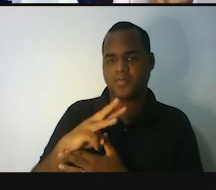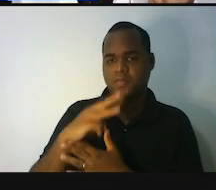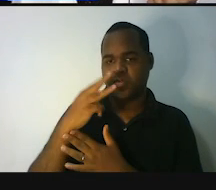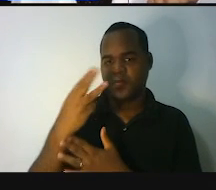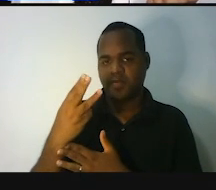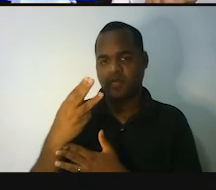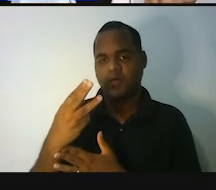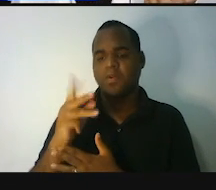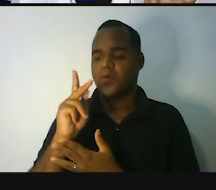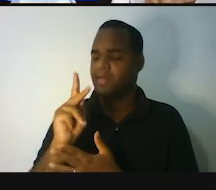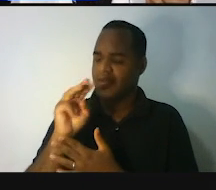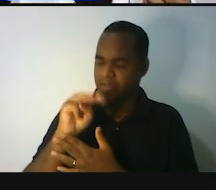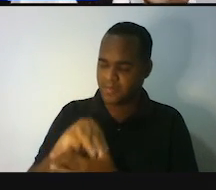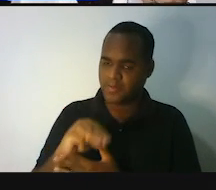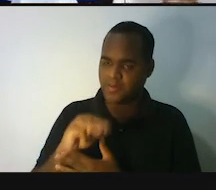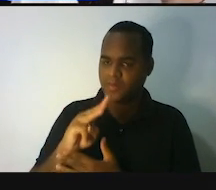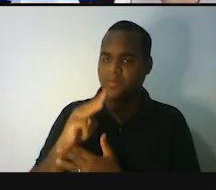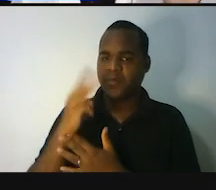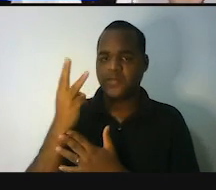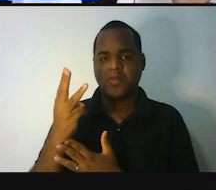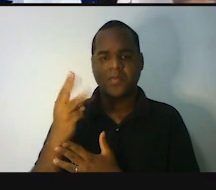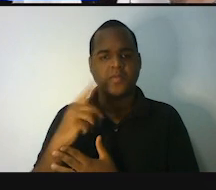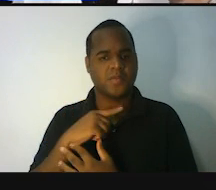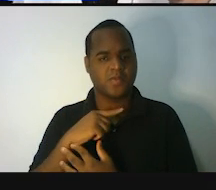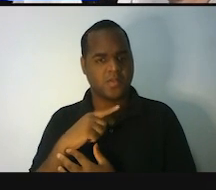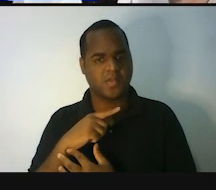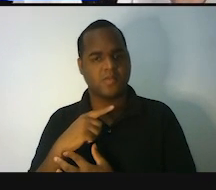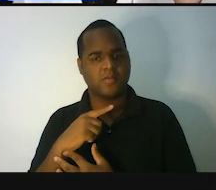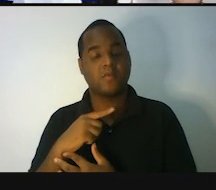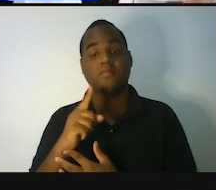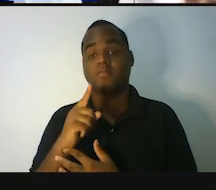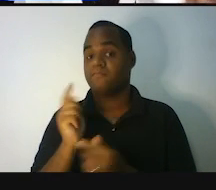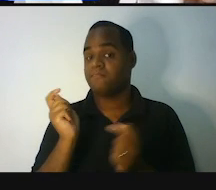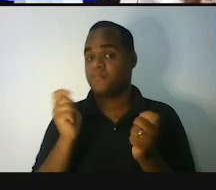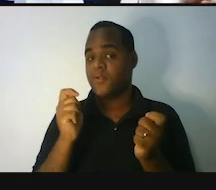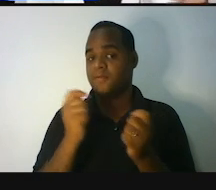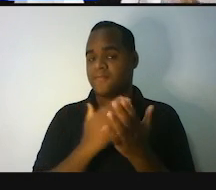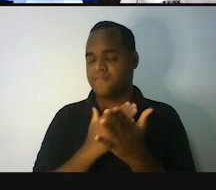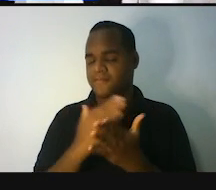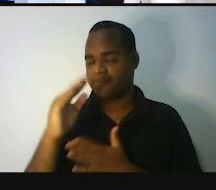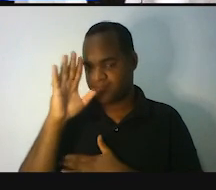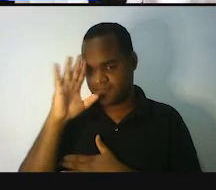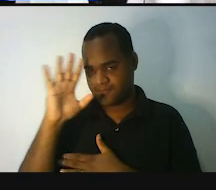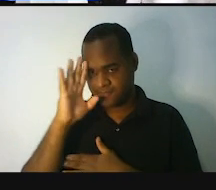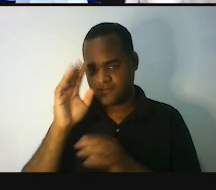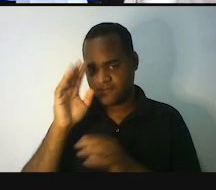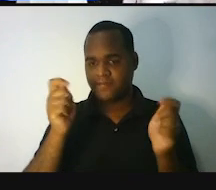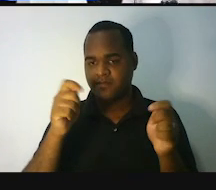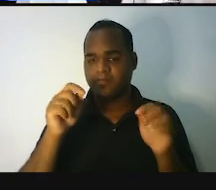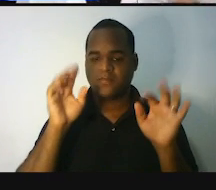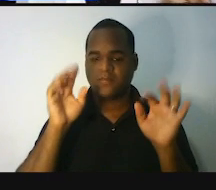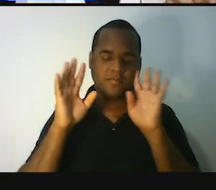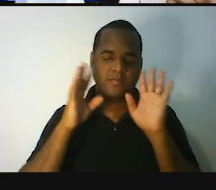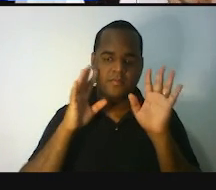cúbico? Ou com quilômetro cúbico? Então, comece também a pensar